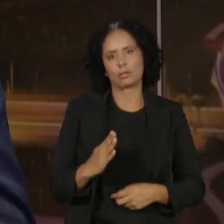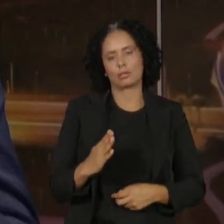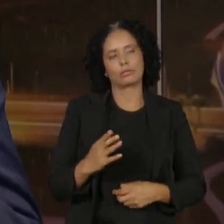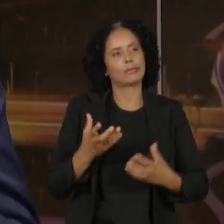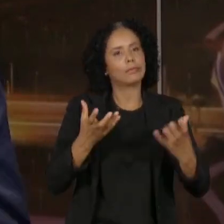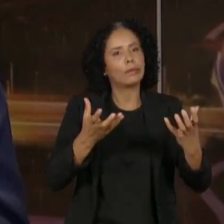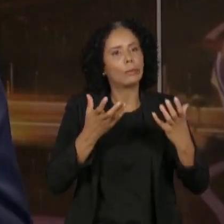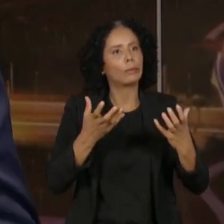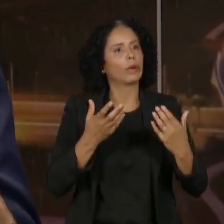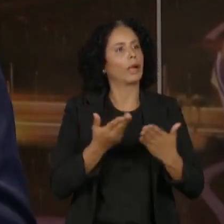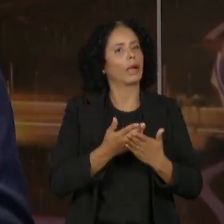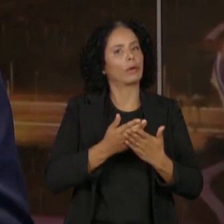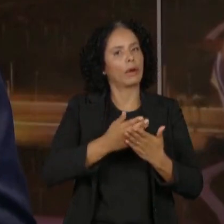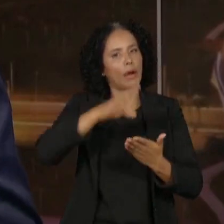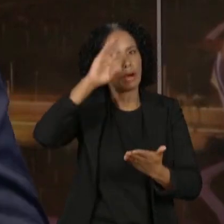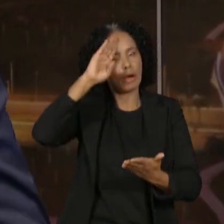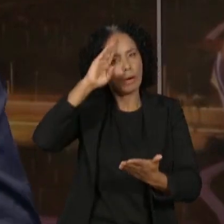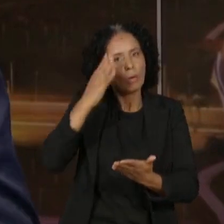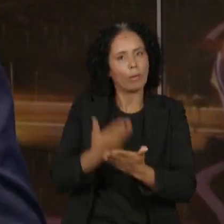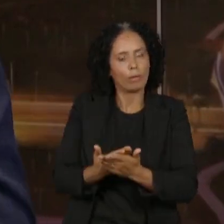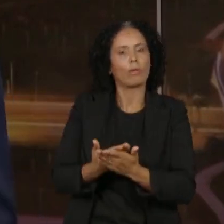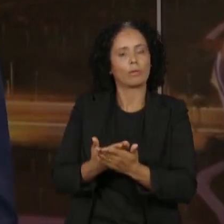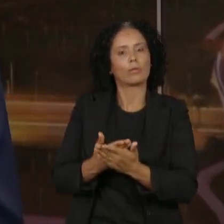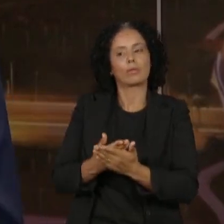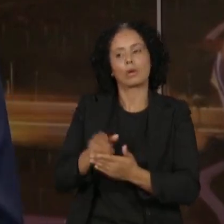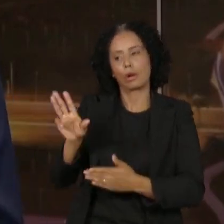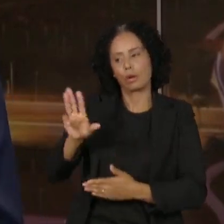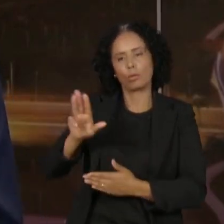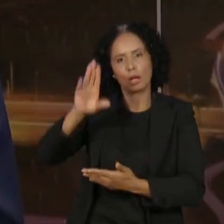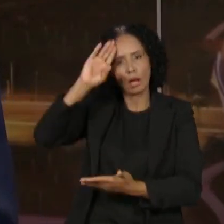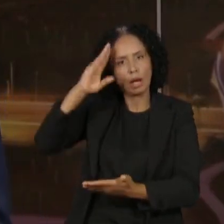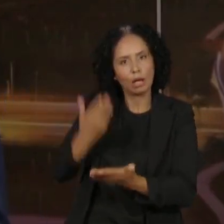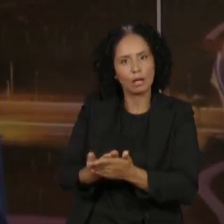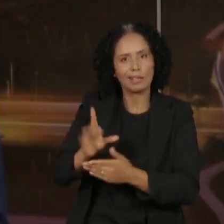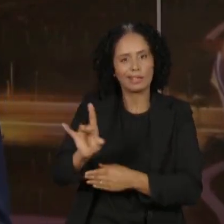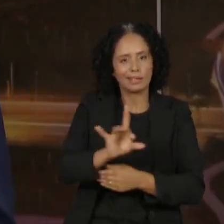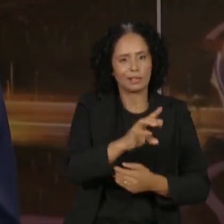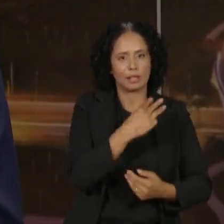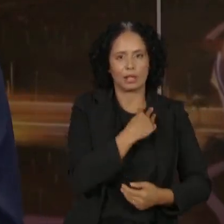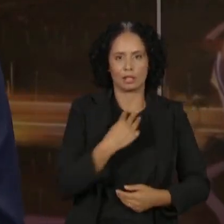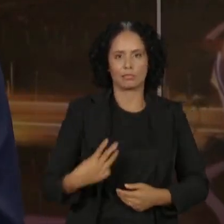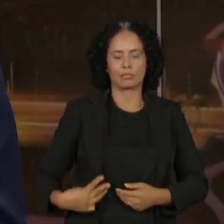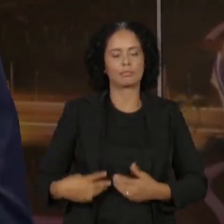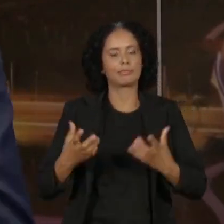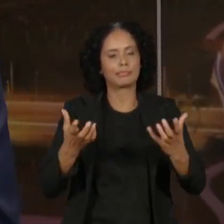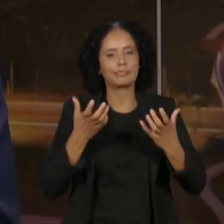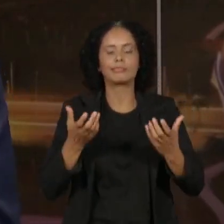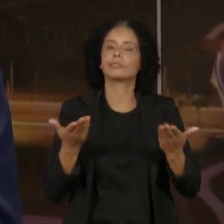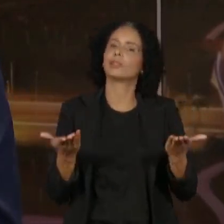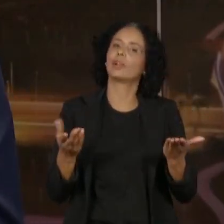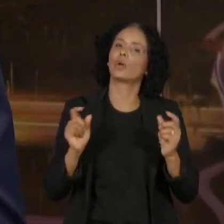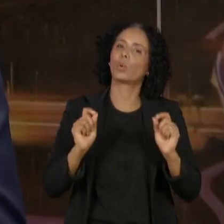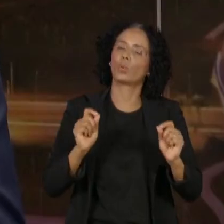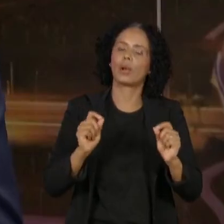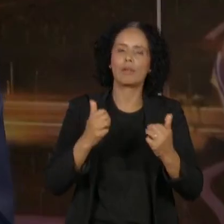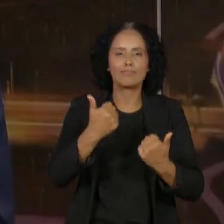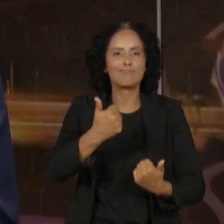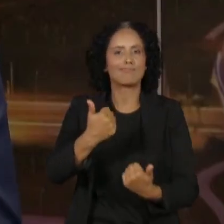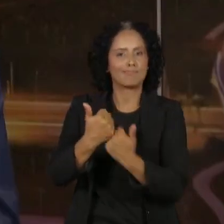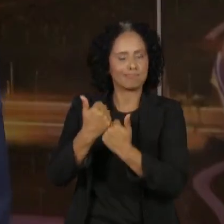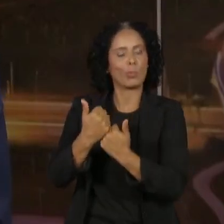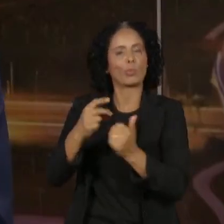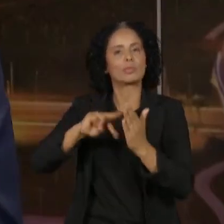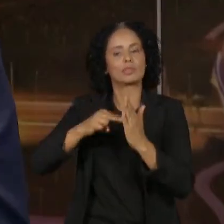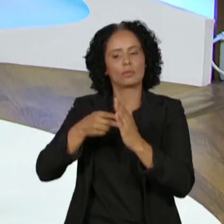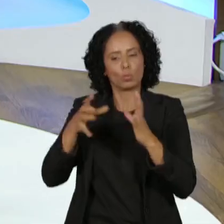responder a confiança do presidente Lula, que depositou em cada um de nós. Então, o estilo vai ser de cooperação e de formação de